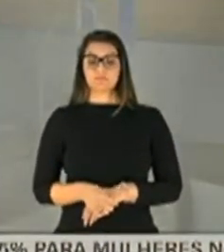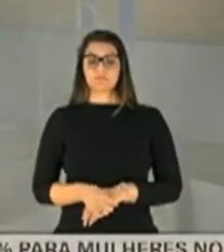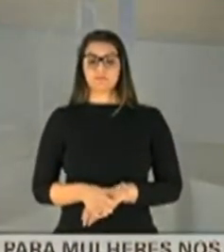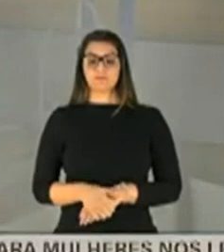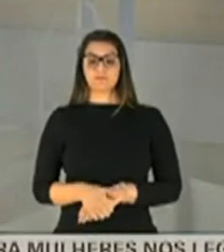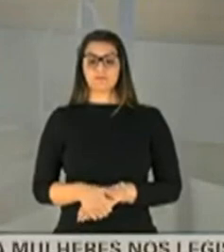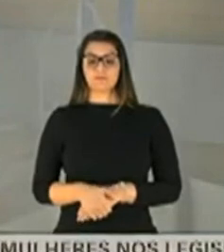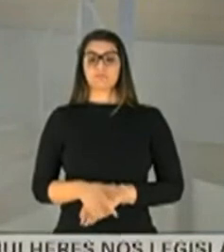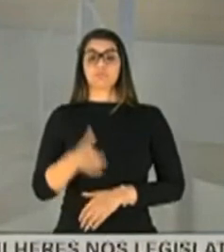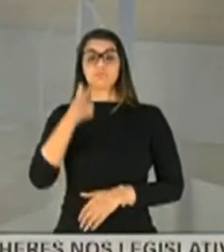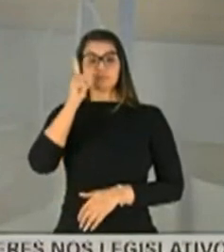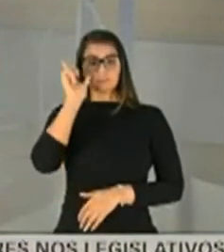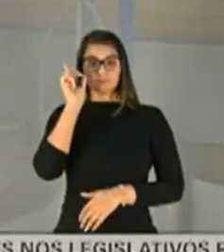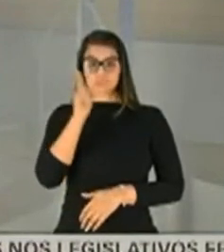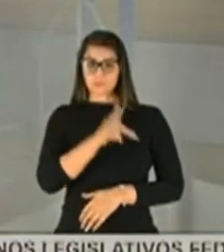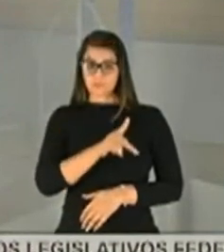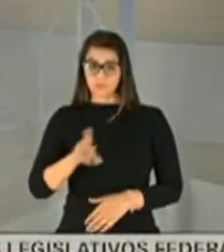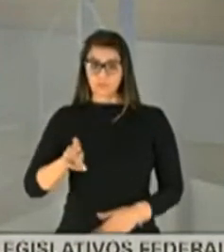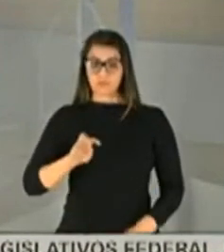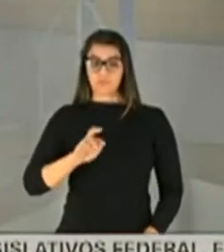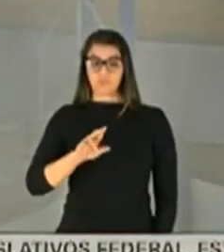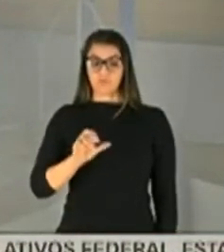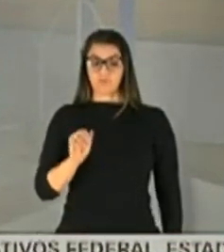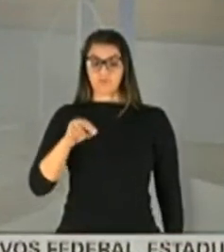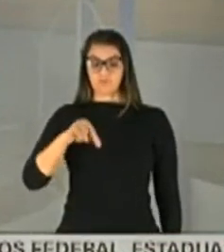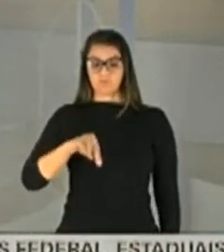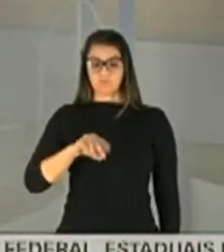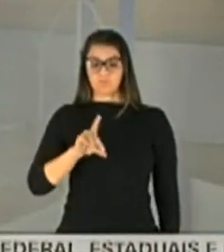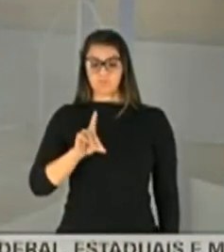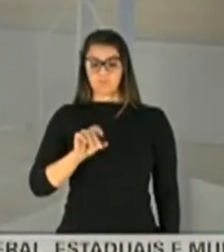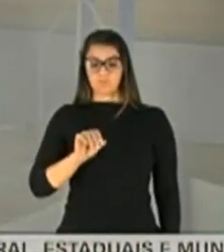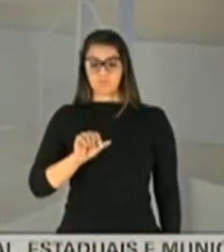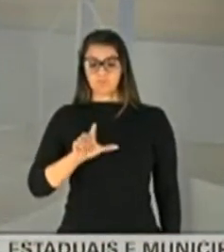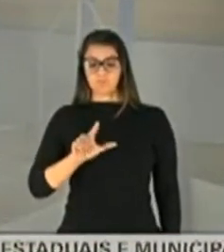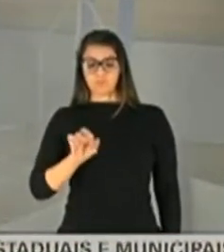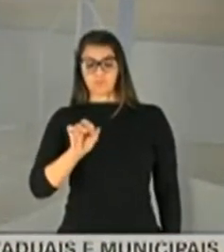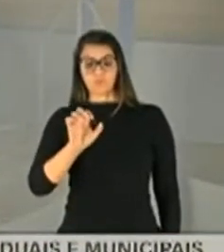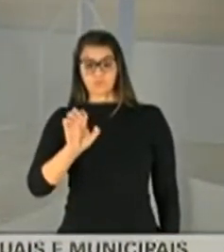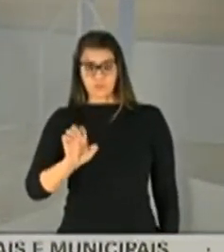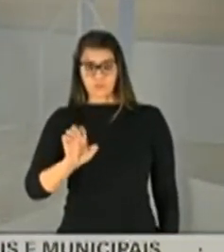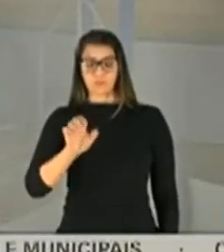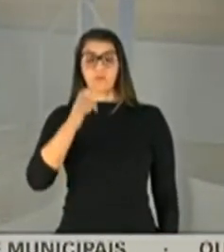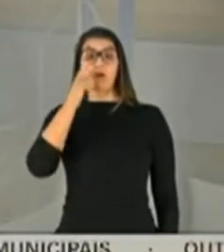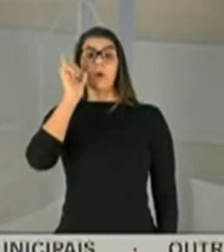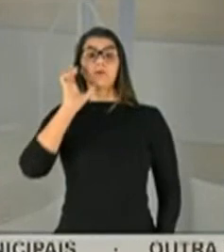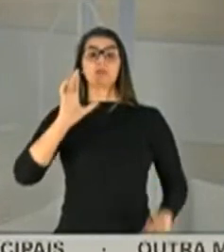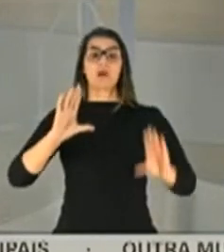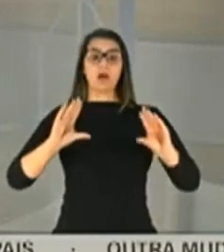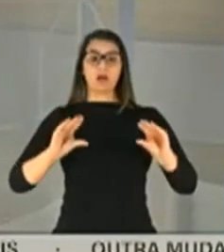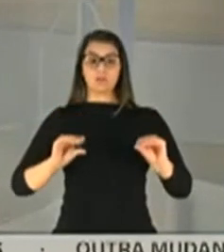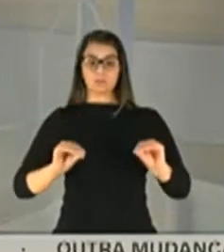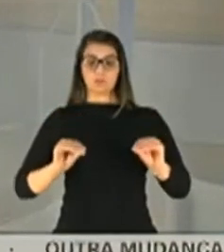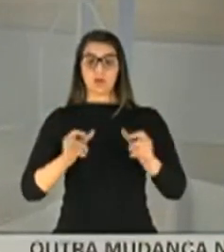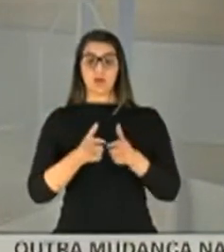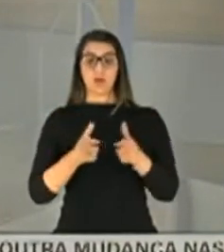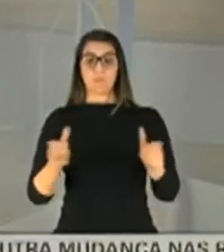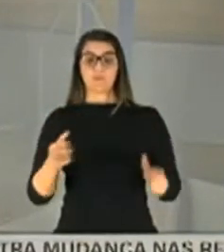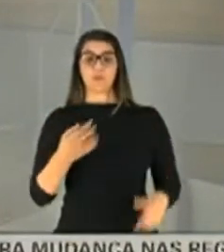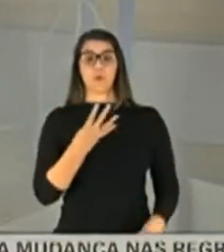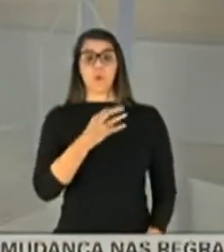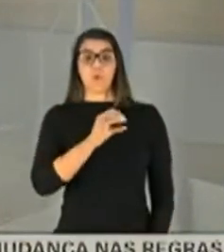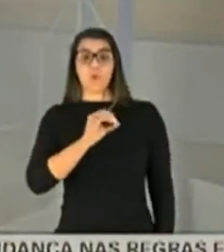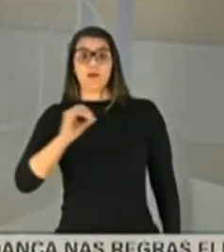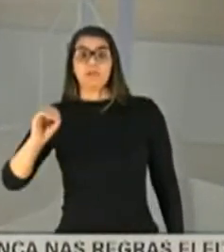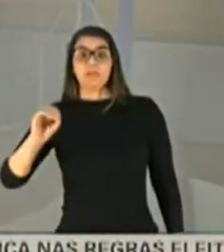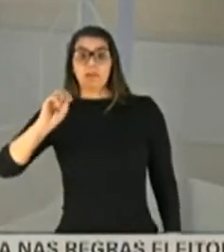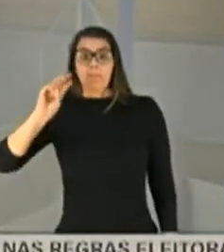Ontem, presidente Randolfe Rodrigues, nós já tivemos aqui, ontem à noite, um aumento aí de 400 milhões